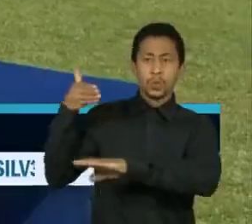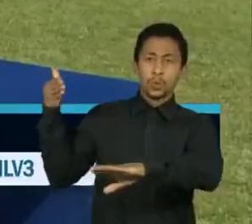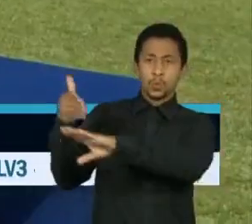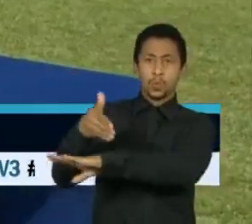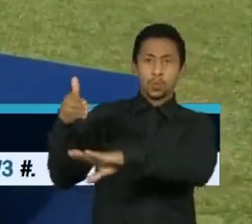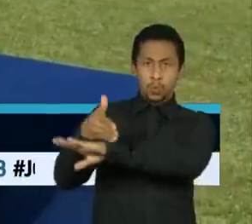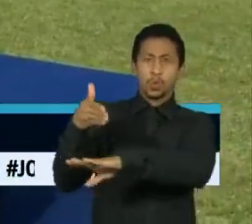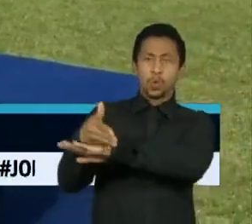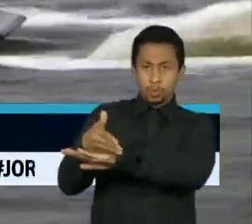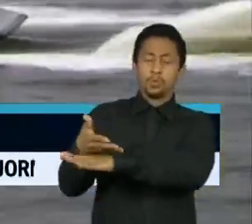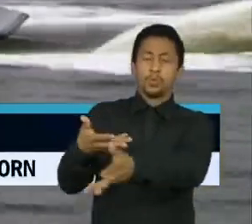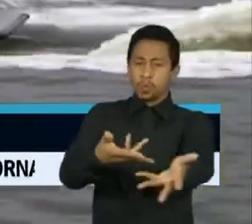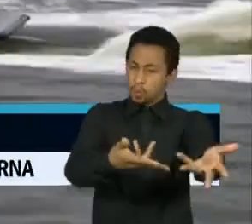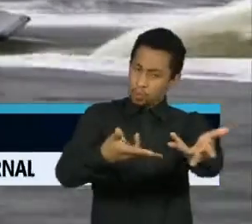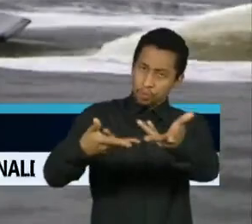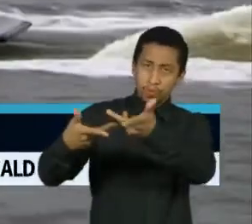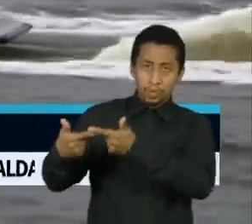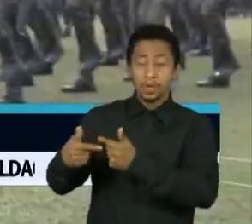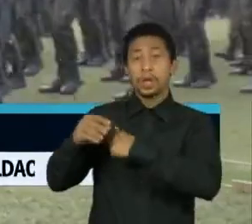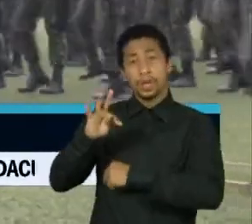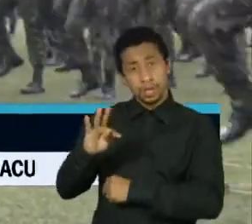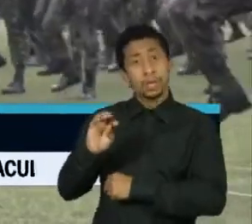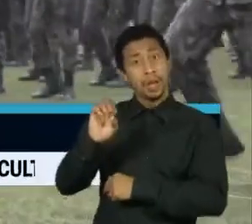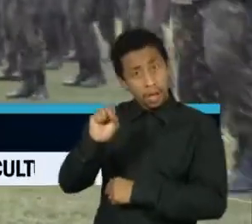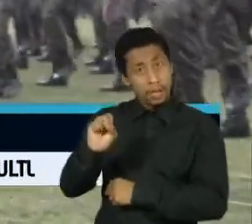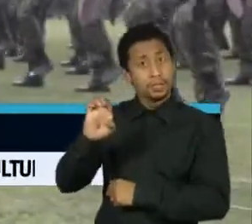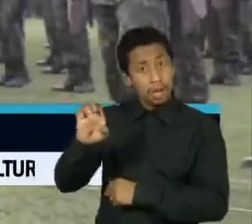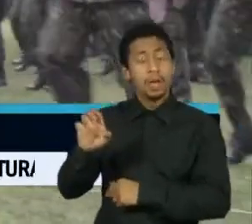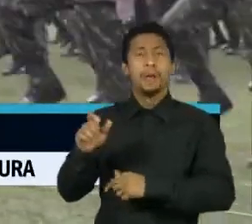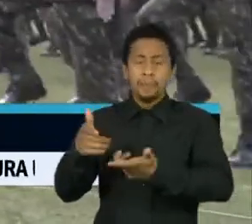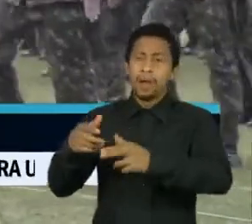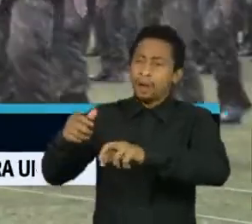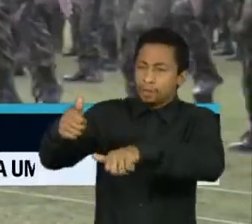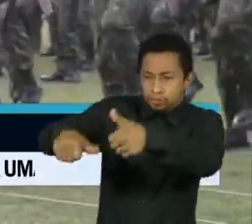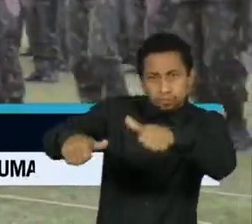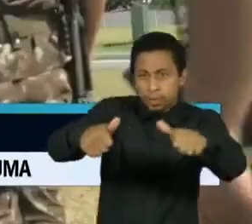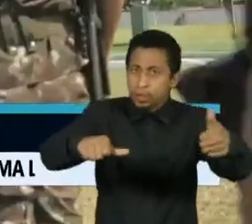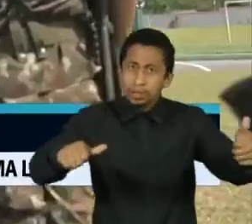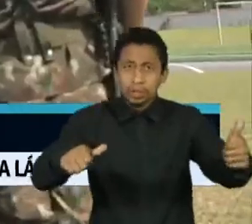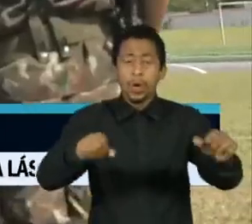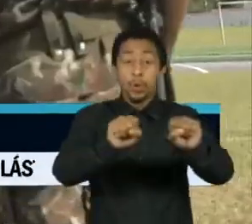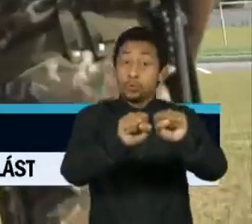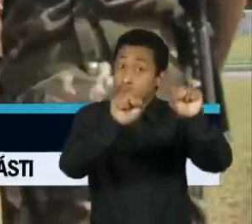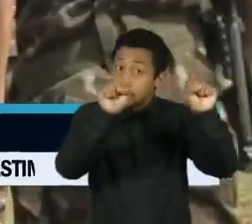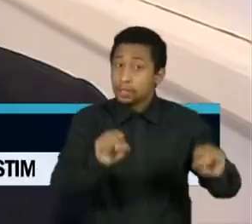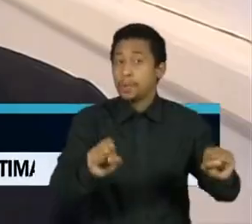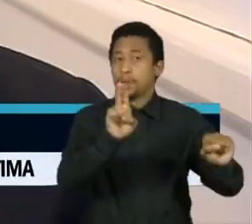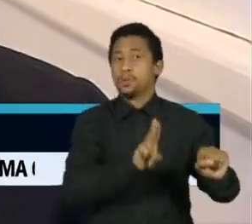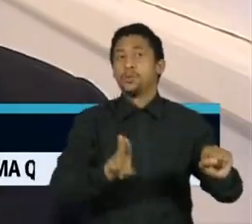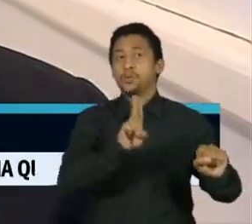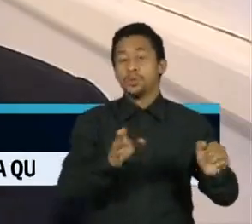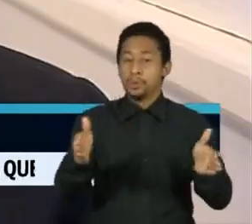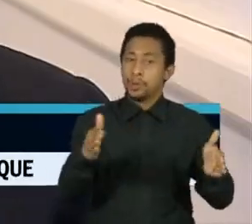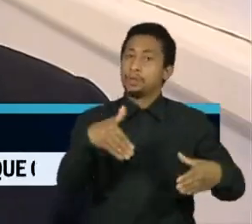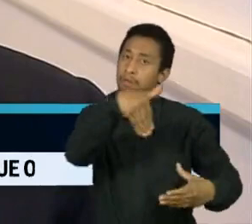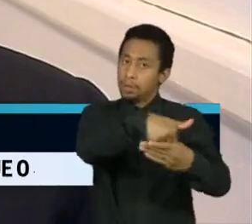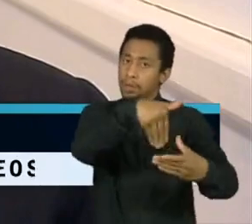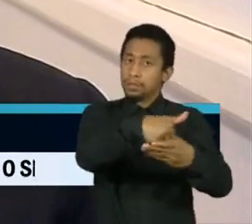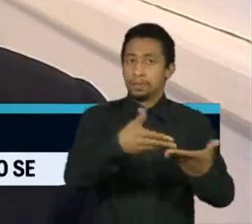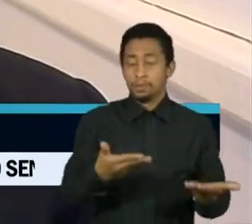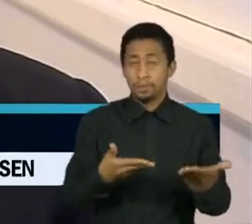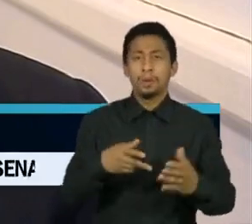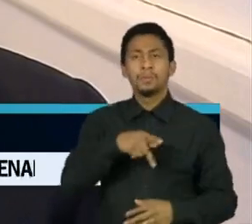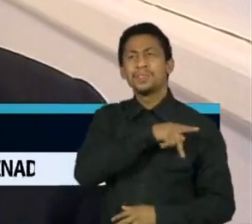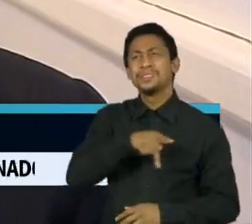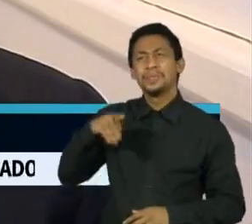de órgãos convidados pelo TSE para vistoriar os sistemas usados nas eleições. O presidente, me parece